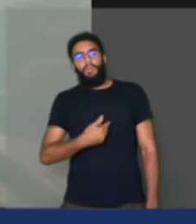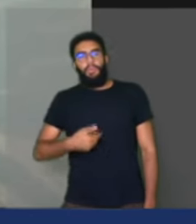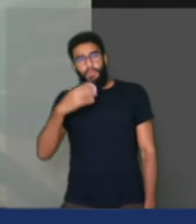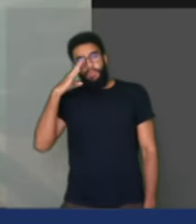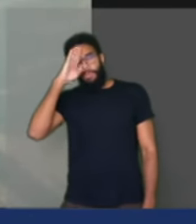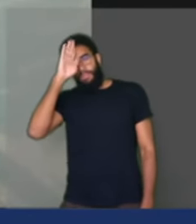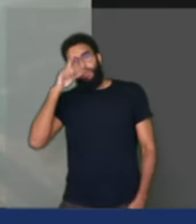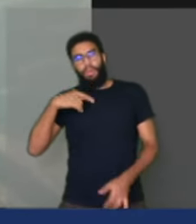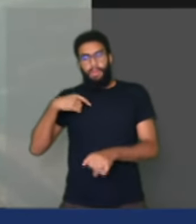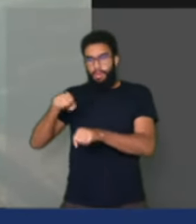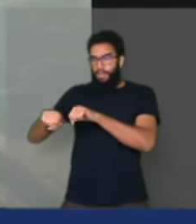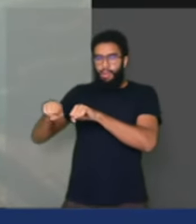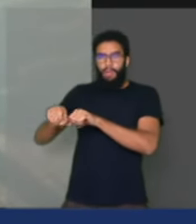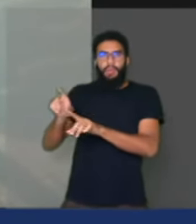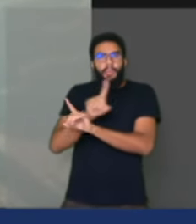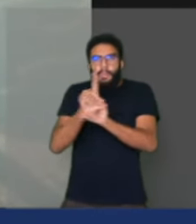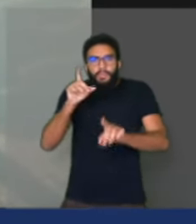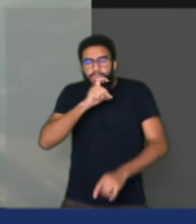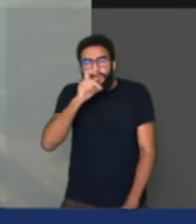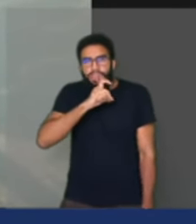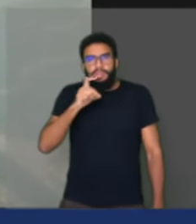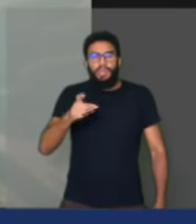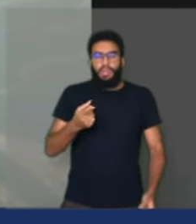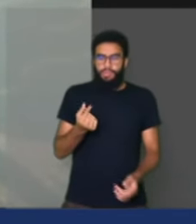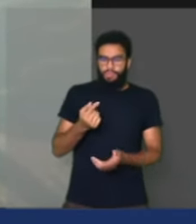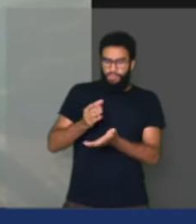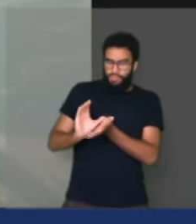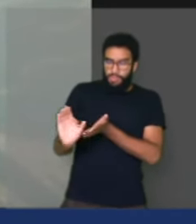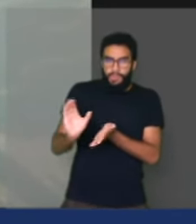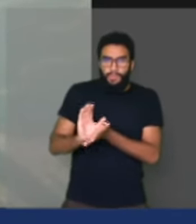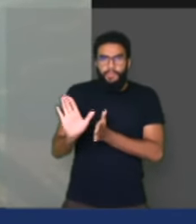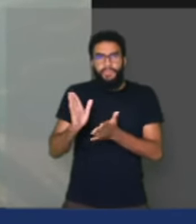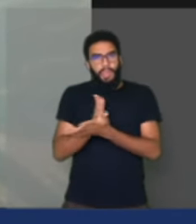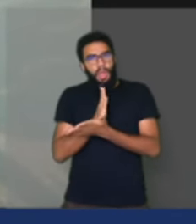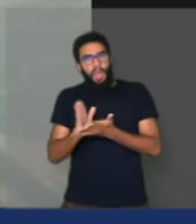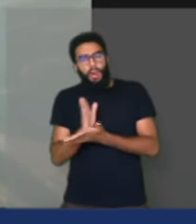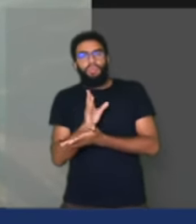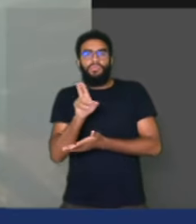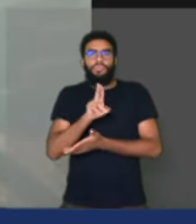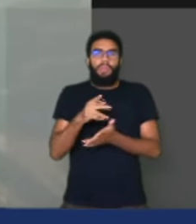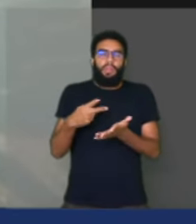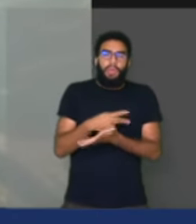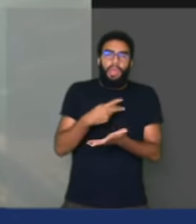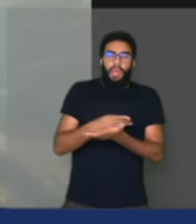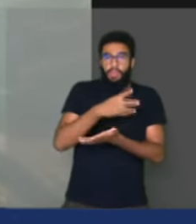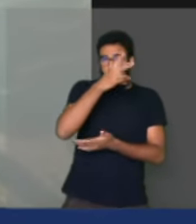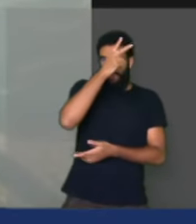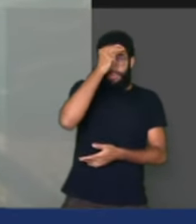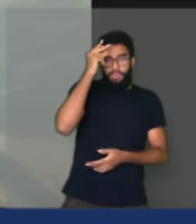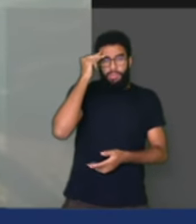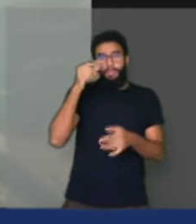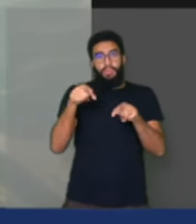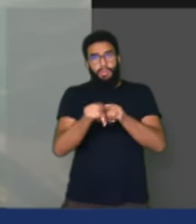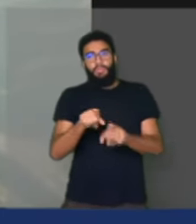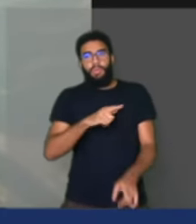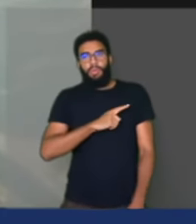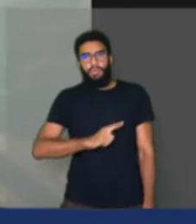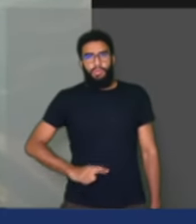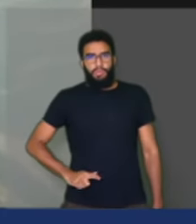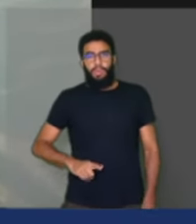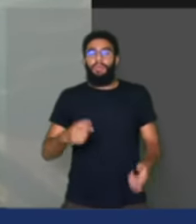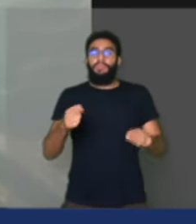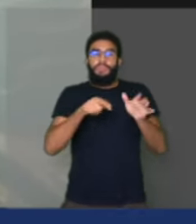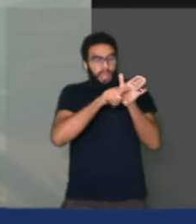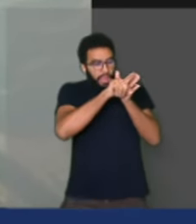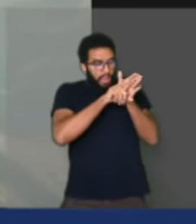bilhões para o Brasil. esses bilhões, alguns foram mal utilizados pelos prefeitos e governadores. Tem que apurar, sim, tem que